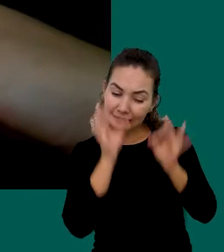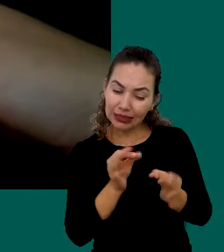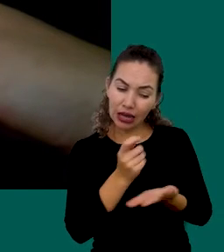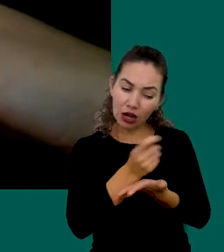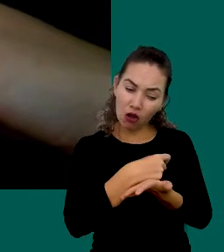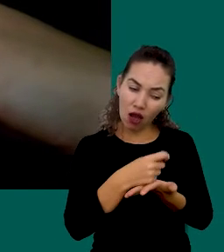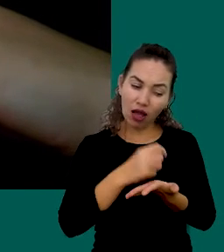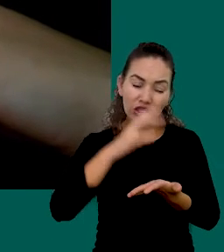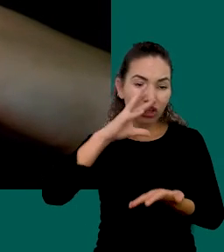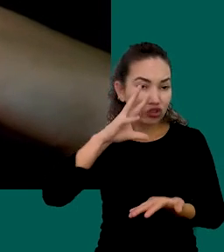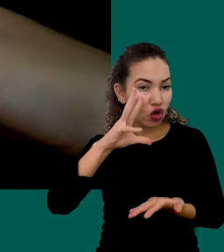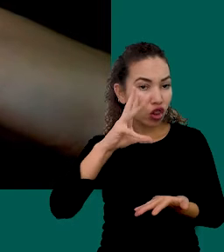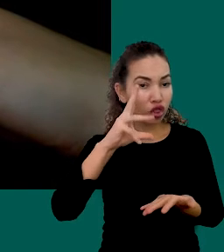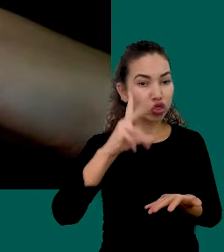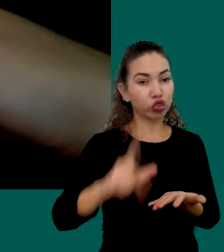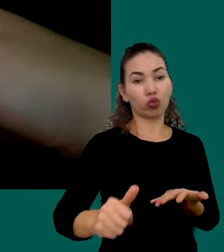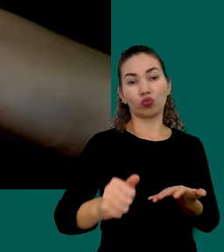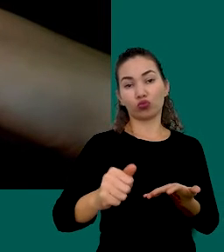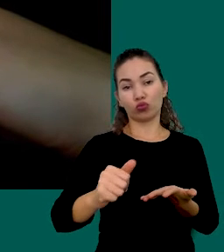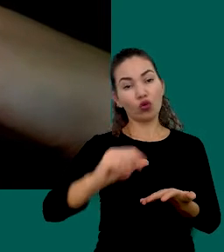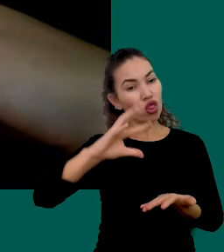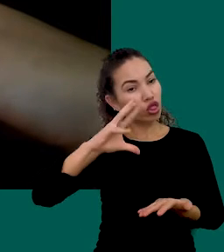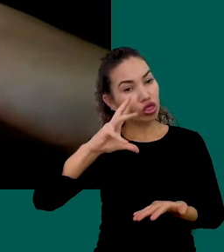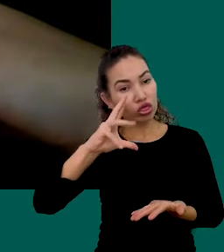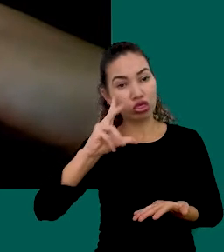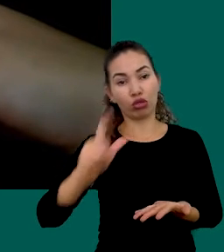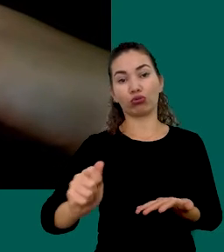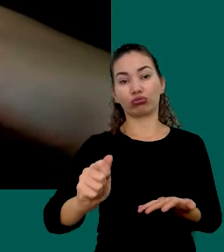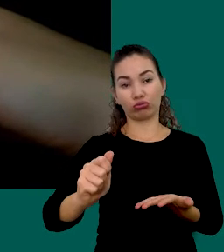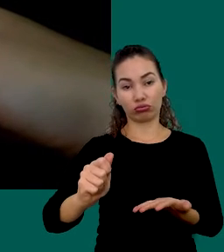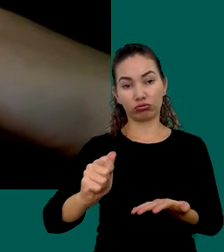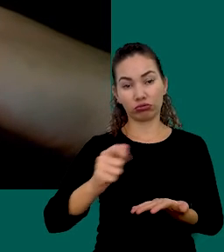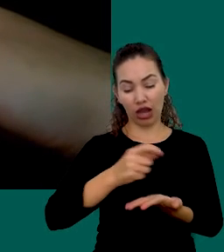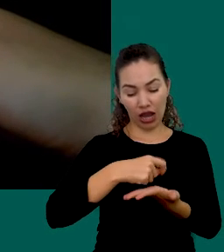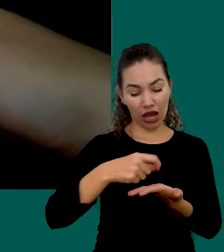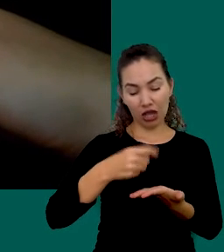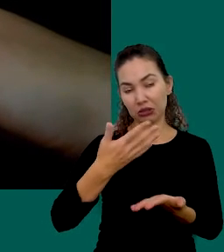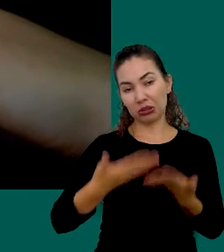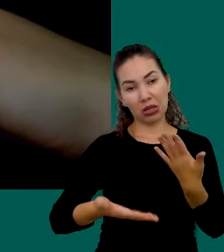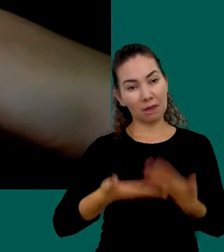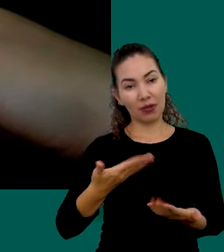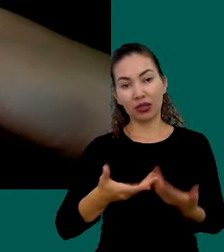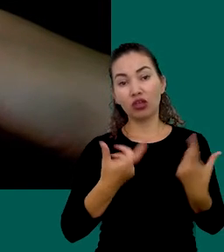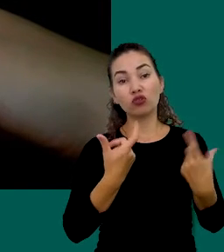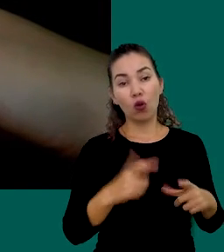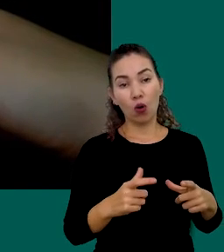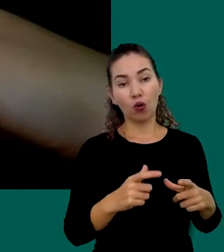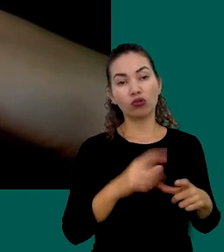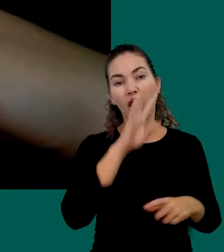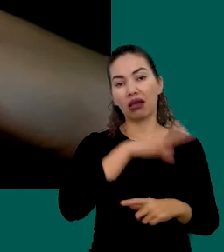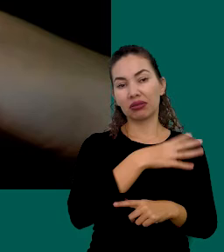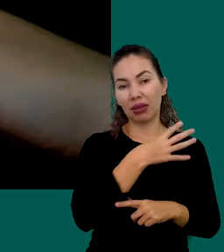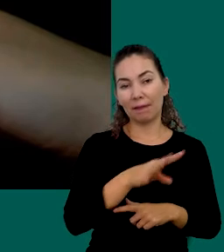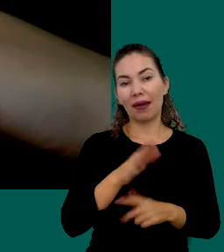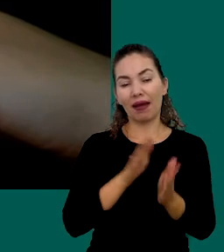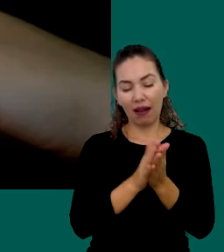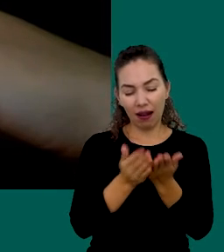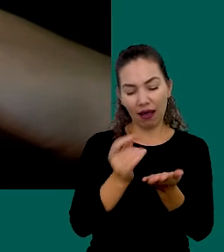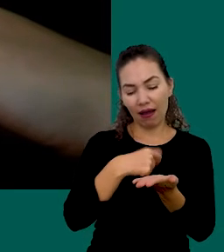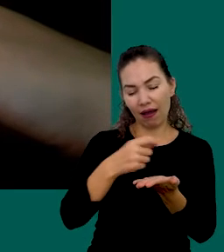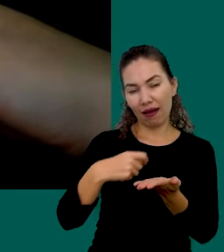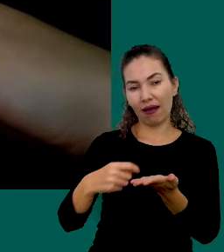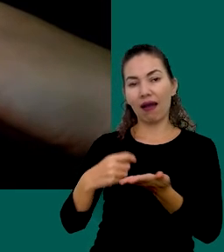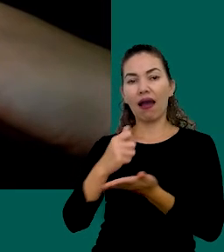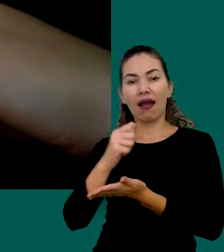Todas As Suas Movimentações Financeiras Indiferente Aonde Você For Anotar Mas O Importante É Ter A